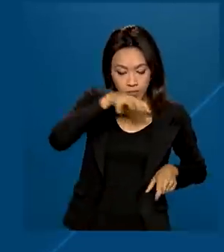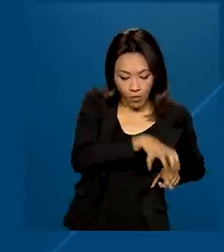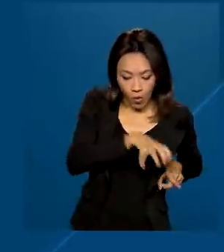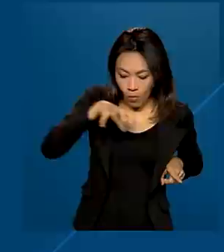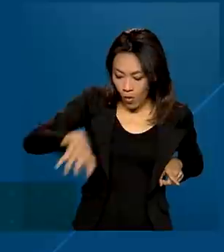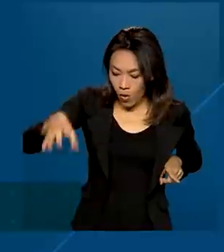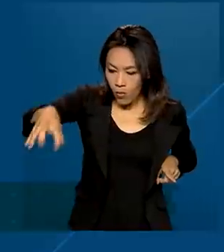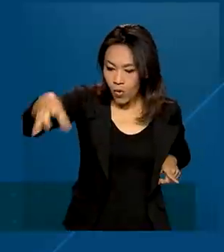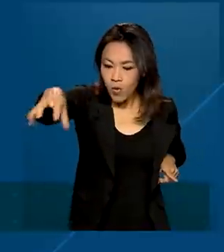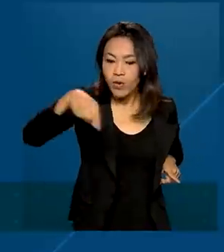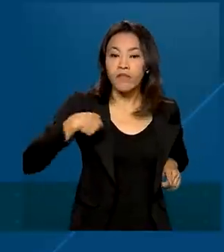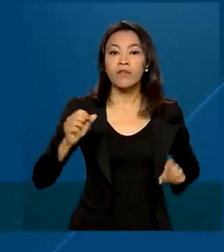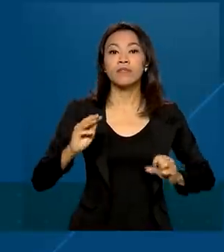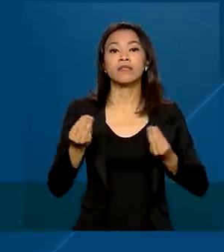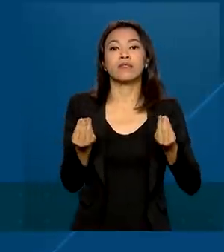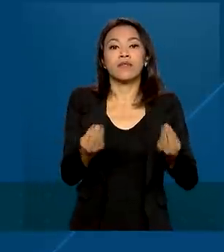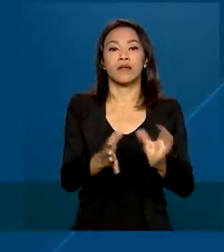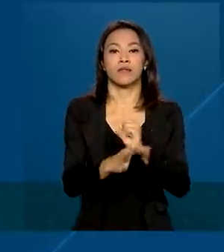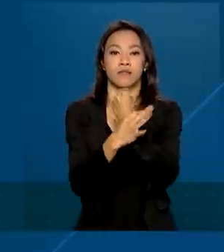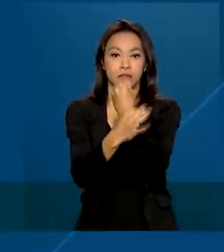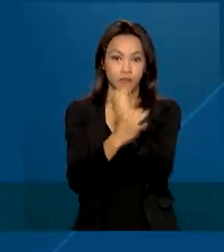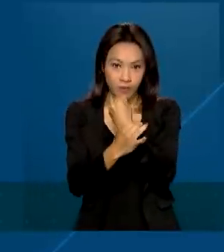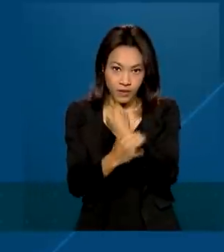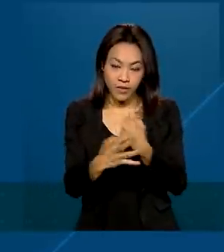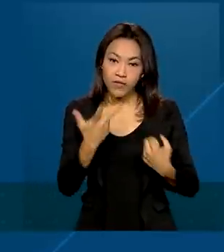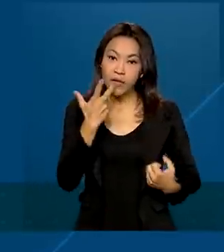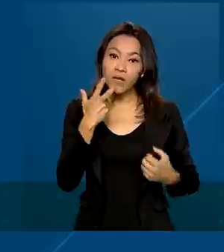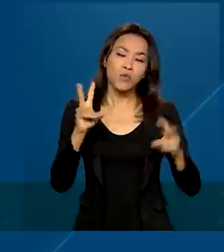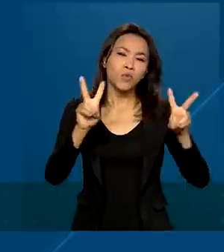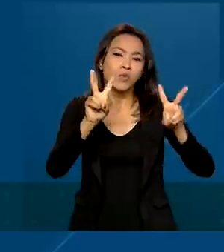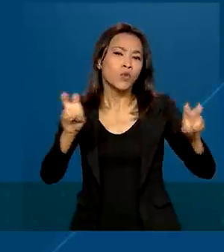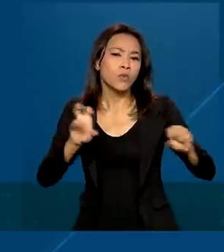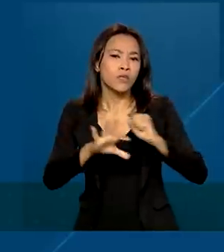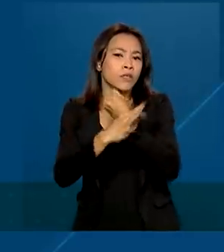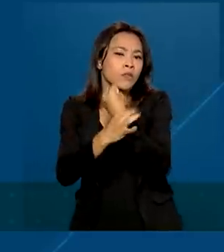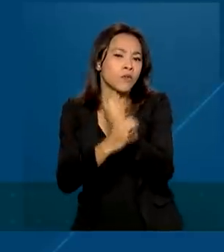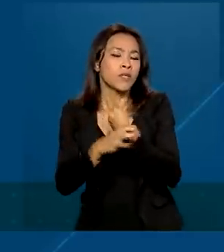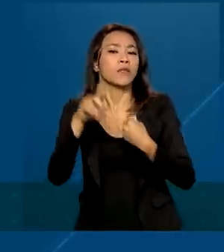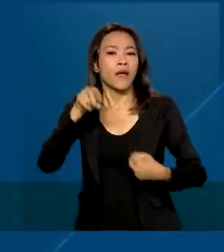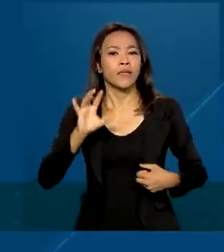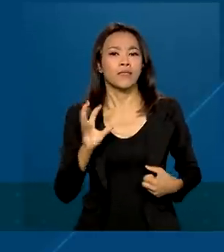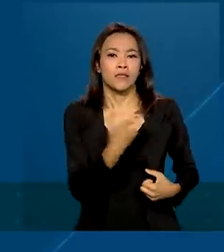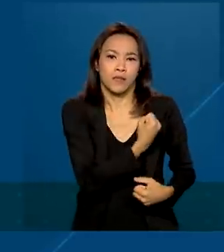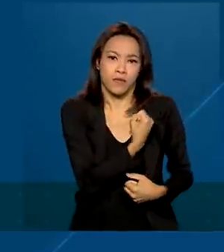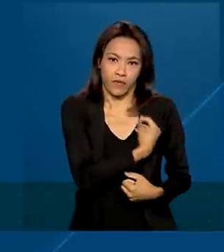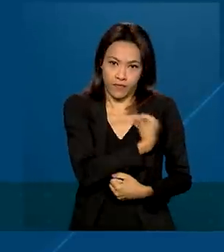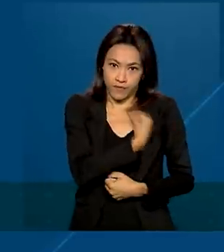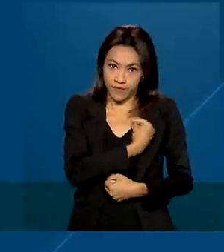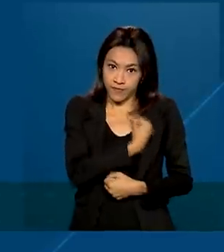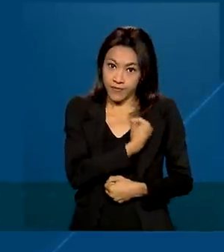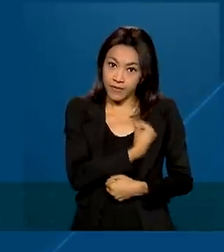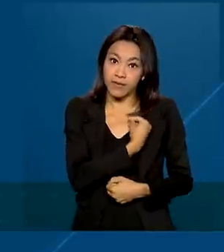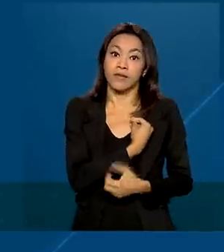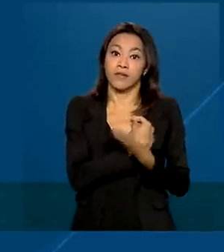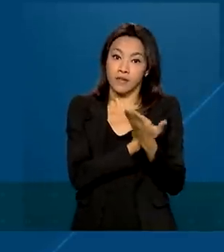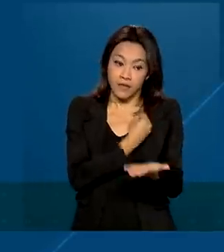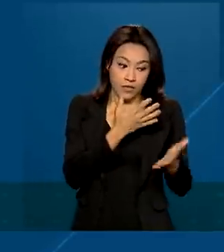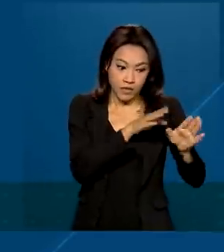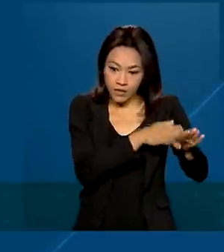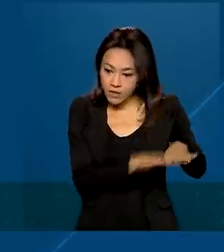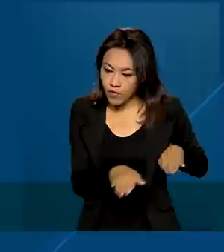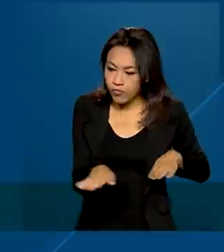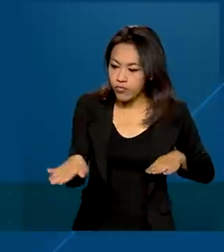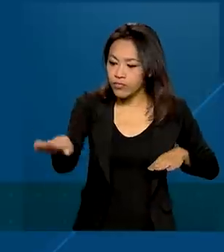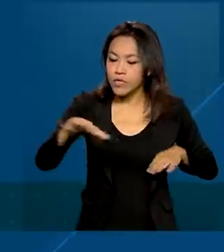segurança para os nossos usuários. Quando nós falamos de segurança, nós estamos falando de salvar vidas. Ou uma rodovia segura,